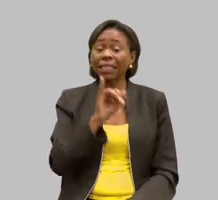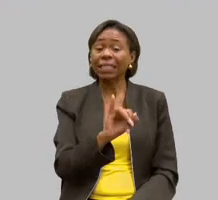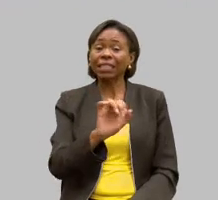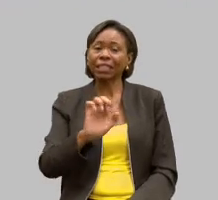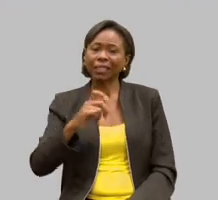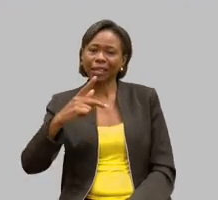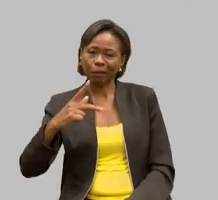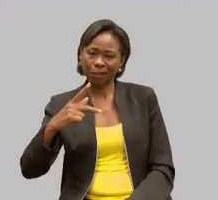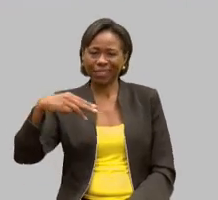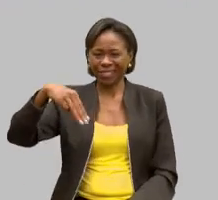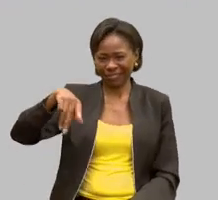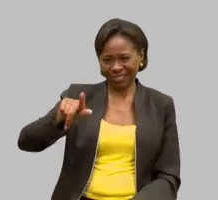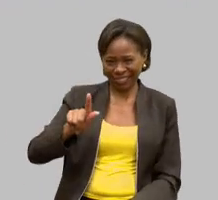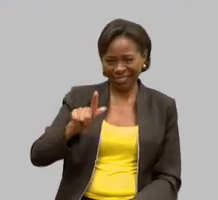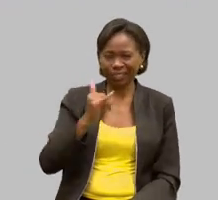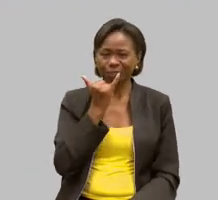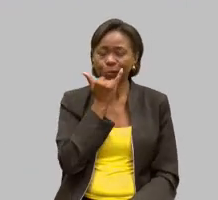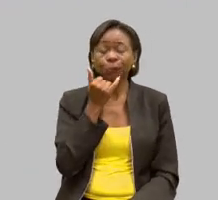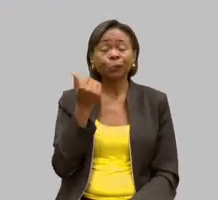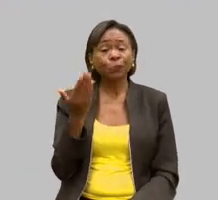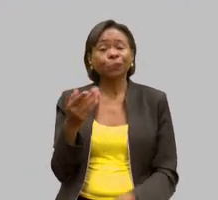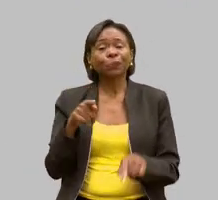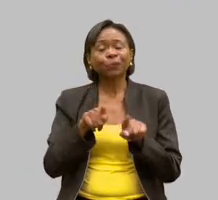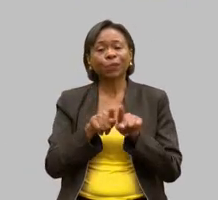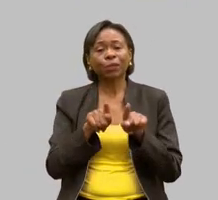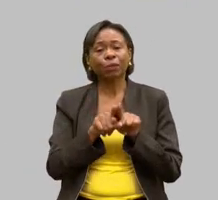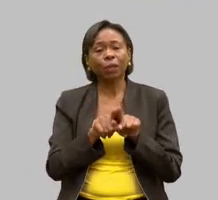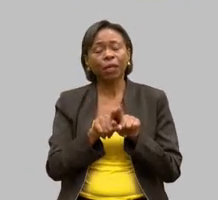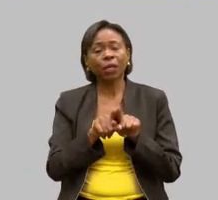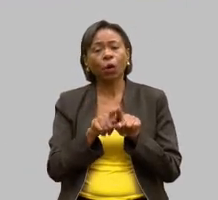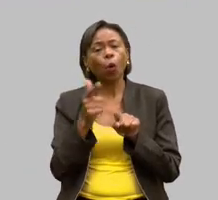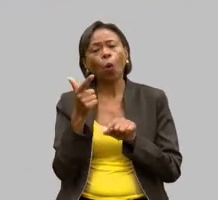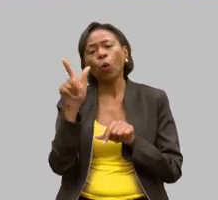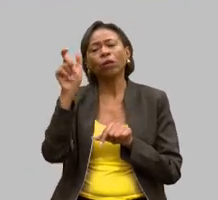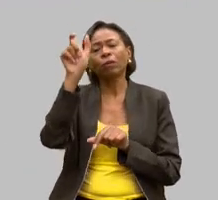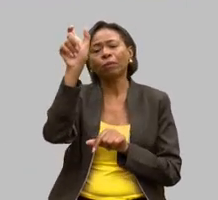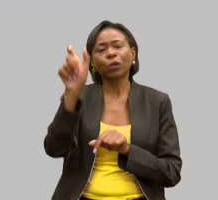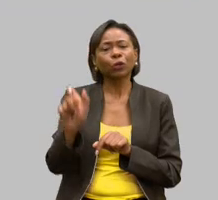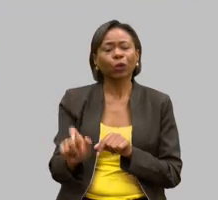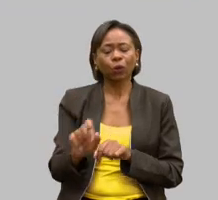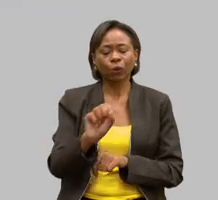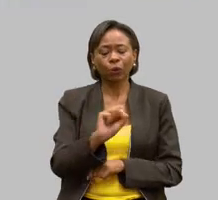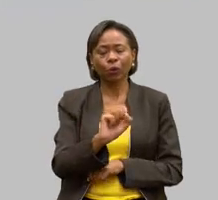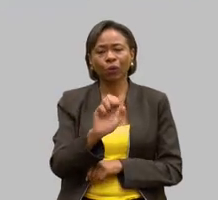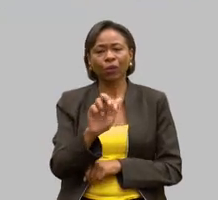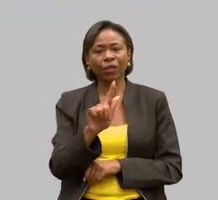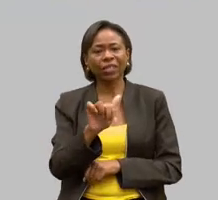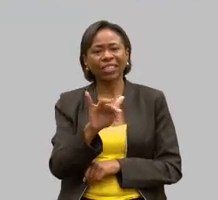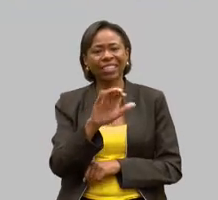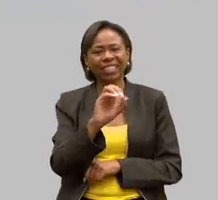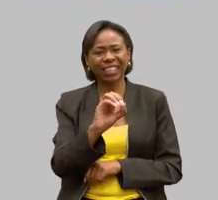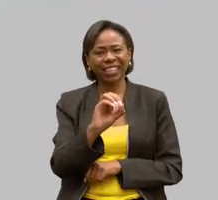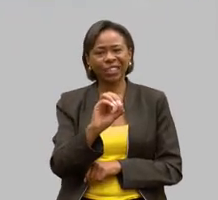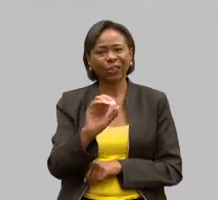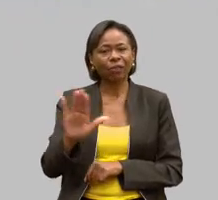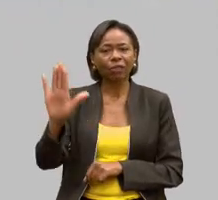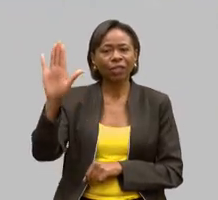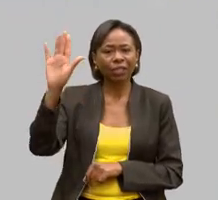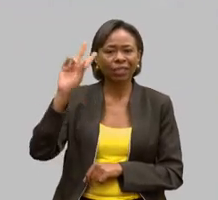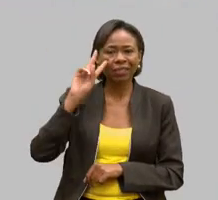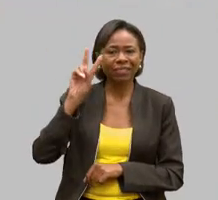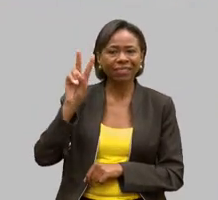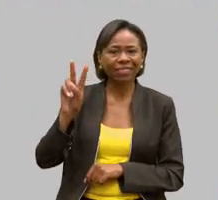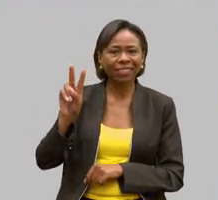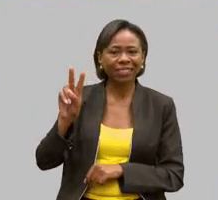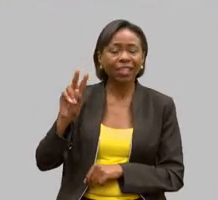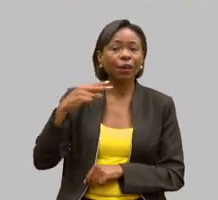Está conosco também de fora, eu queria saudar o Sérgio Vargas, o Serginho, levanta a mão, Serginho, é vereador